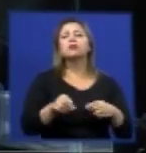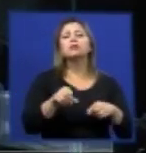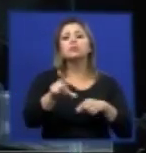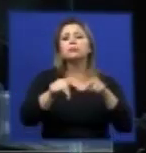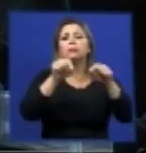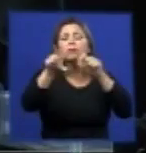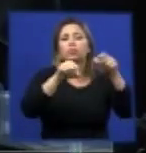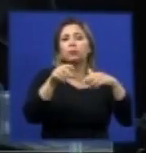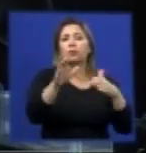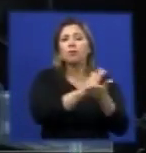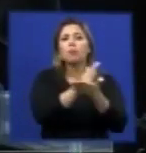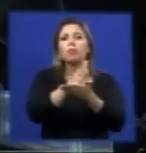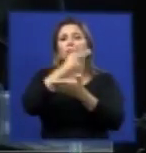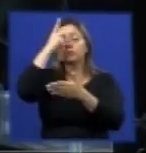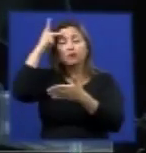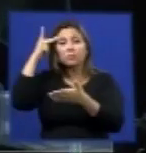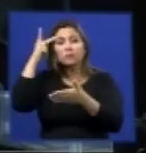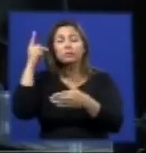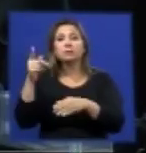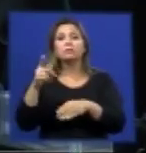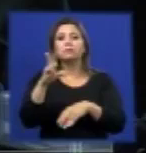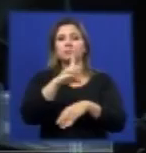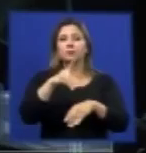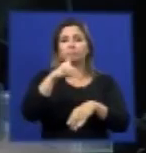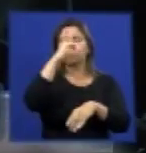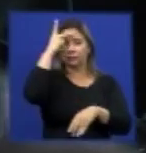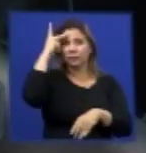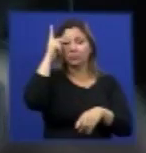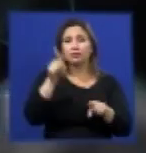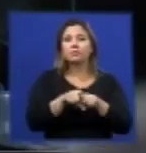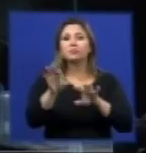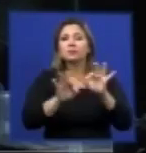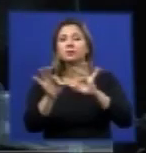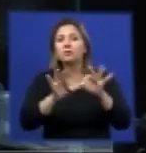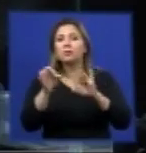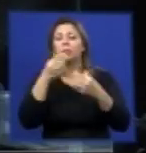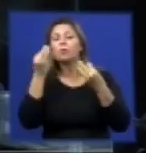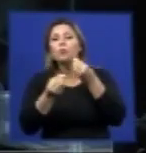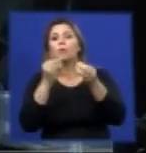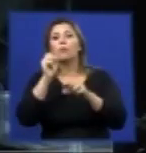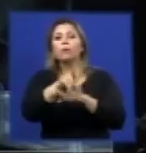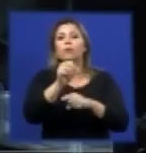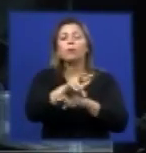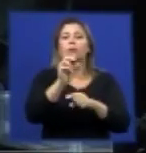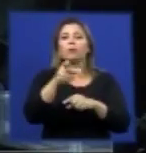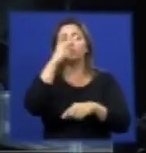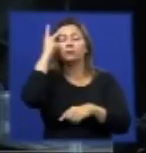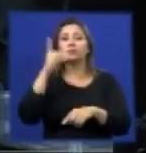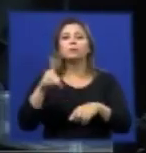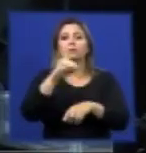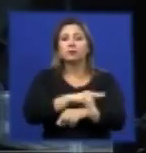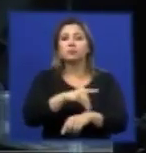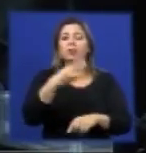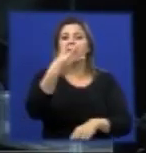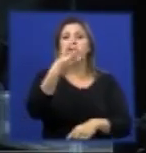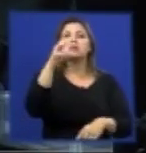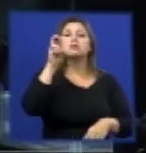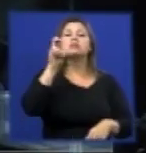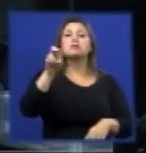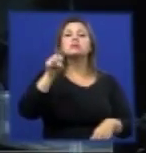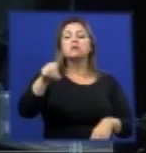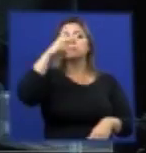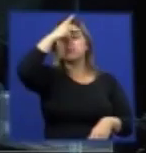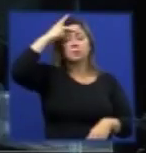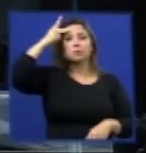e só para fazer uma ilustração eu tenho esse dado 35 mil pessoas viajam por